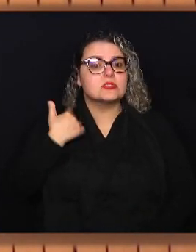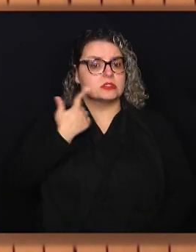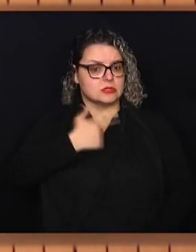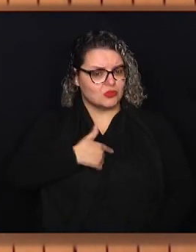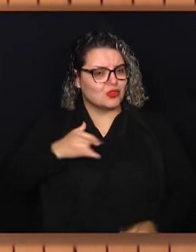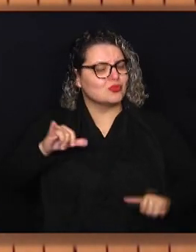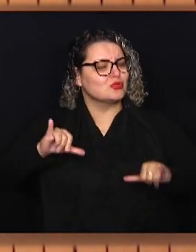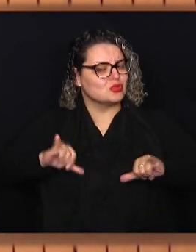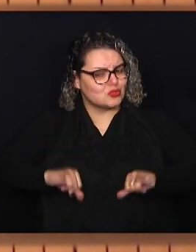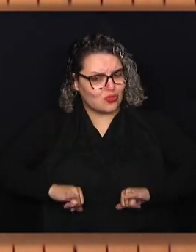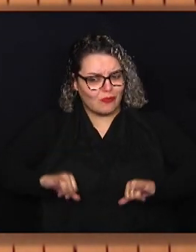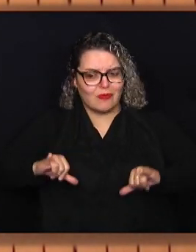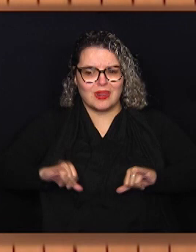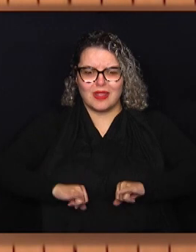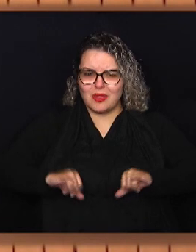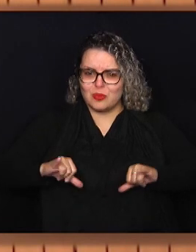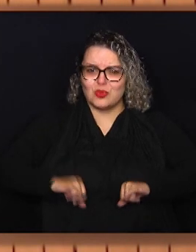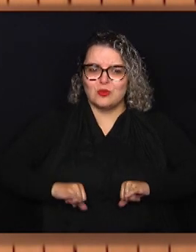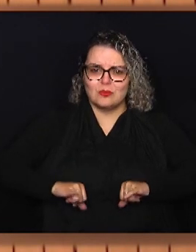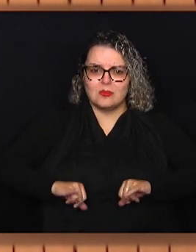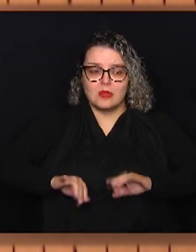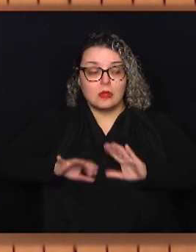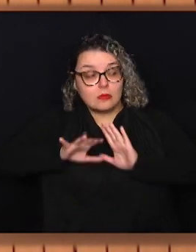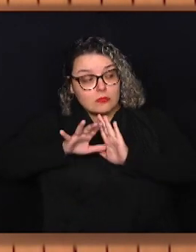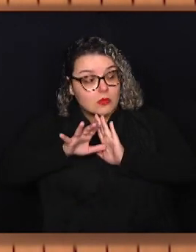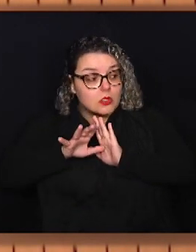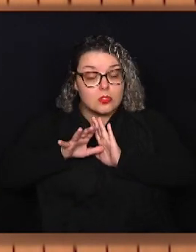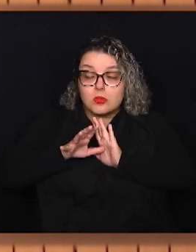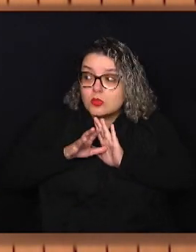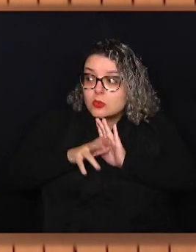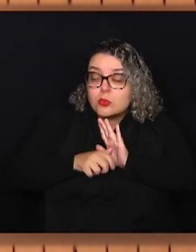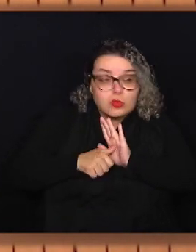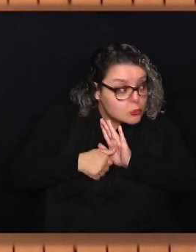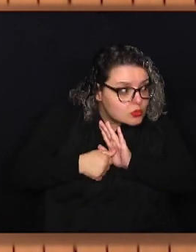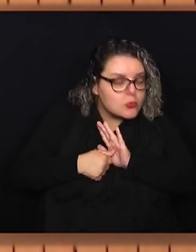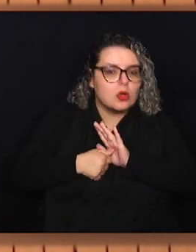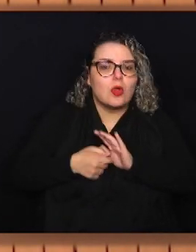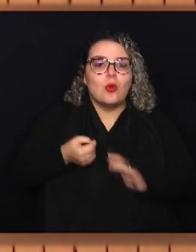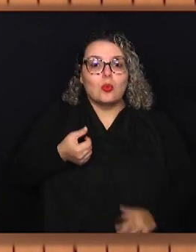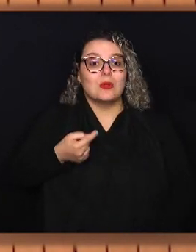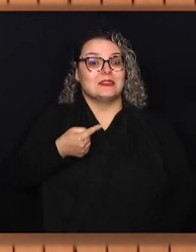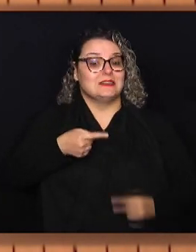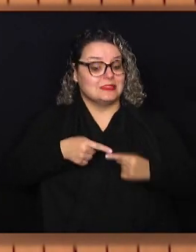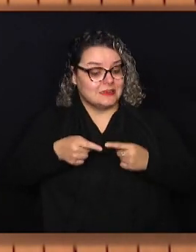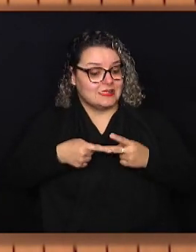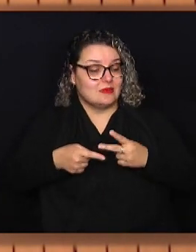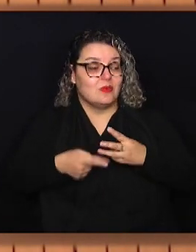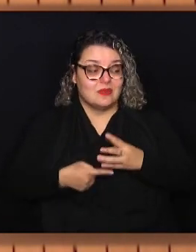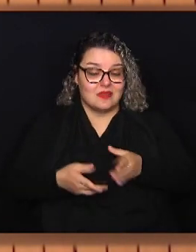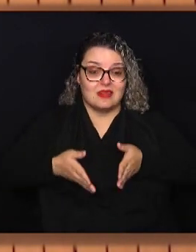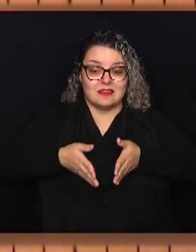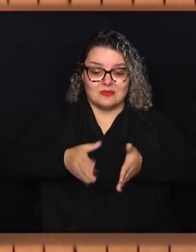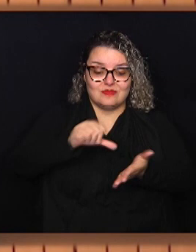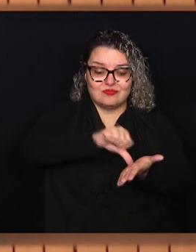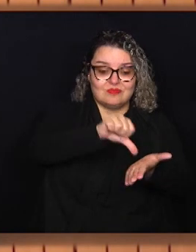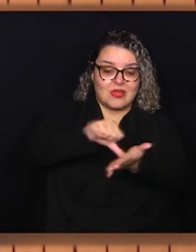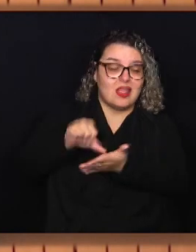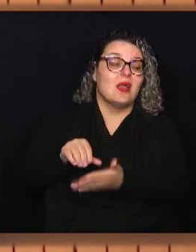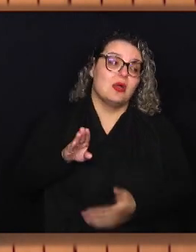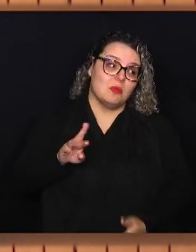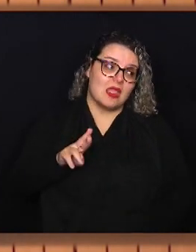sofrendo muitos furtos, quase que semanalmente nas estações do BRT, as pessoas estão